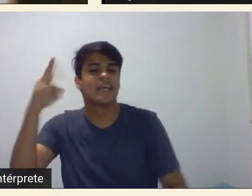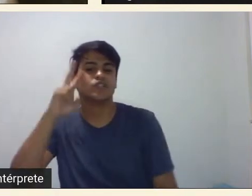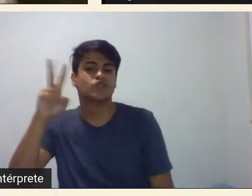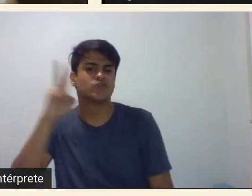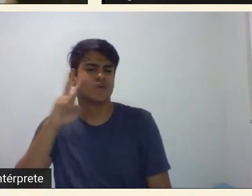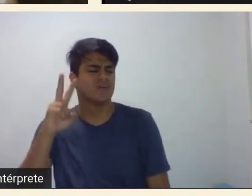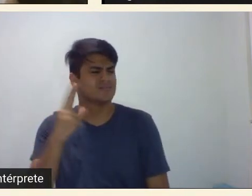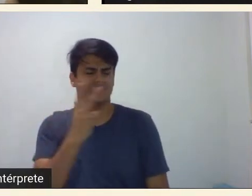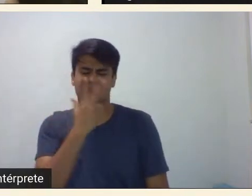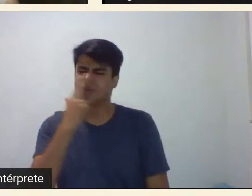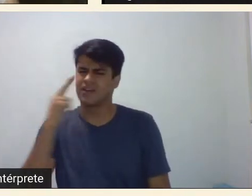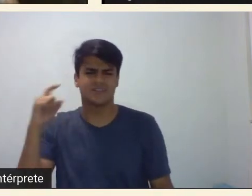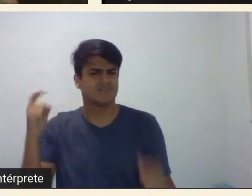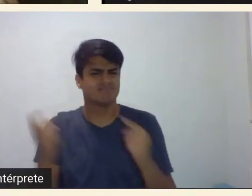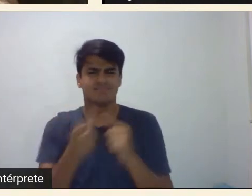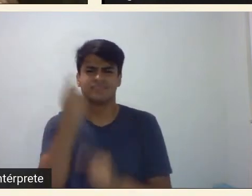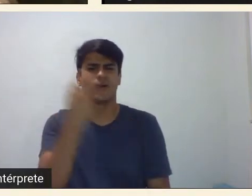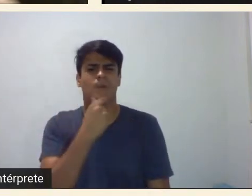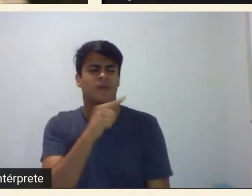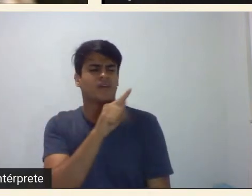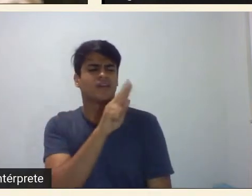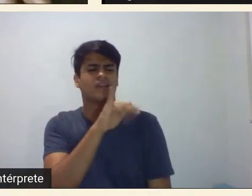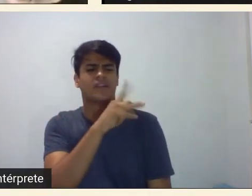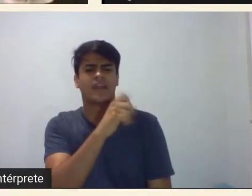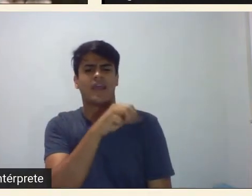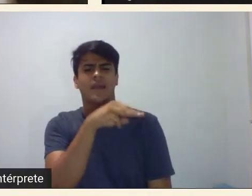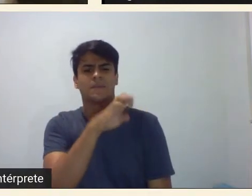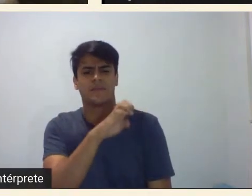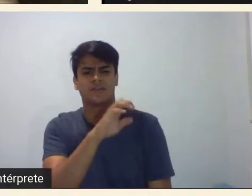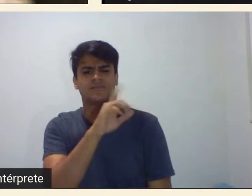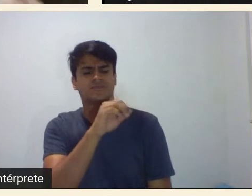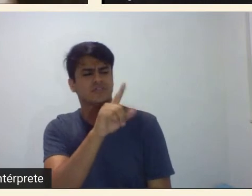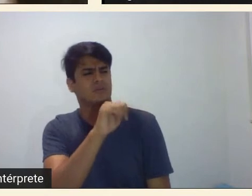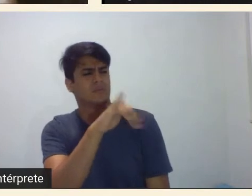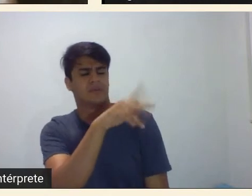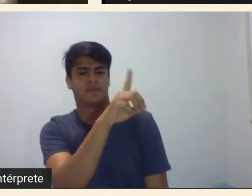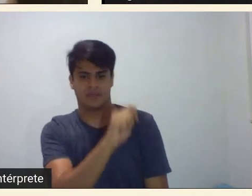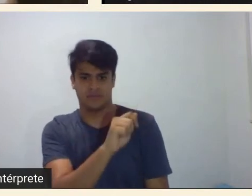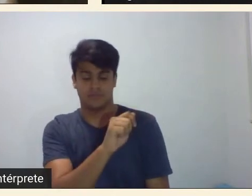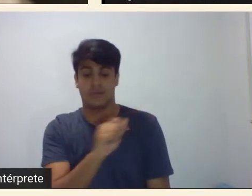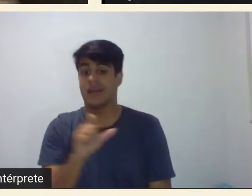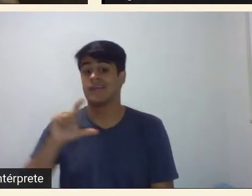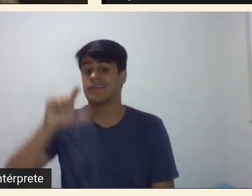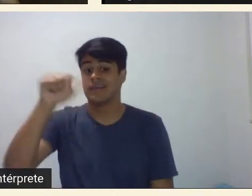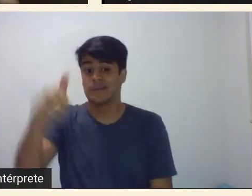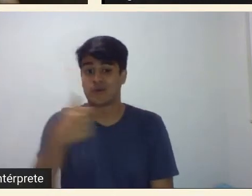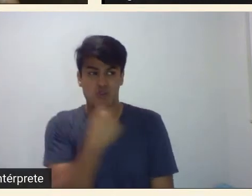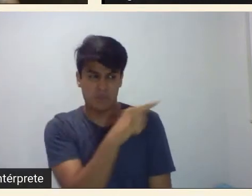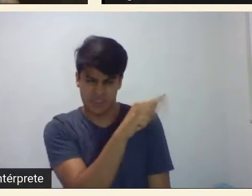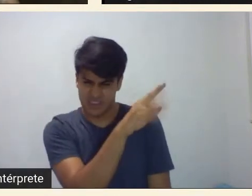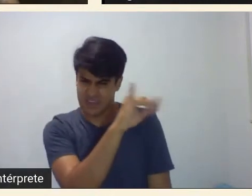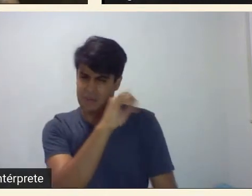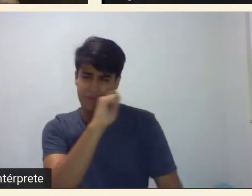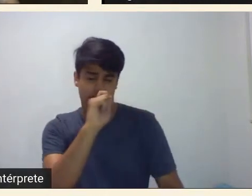batia com a história do Guilherme de Almeida daí o Guilherme de Almeida publicava uma crônica furioso por causa da digamos assim